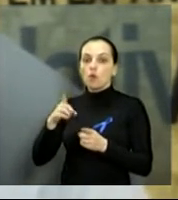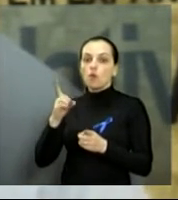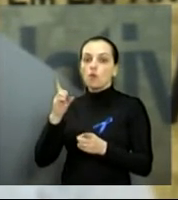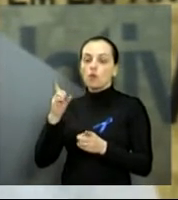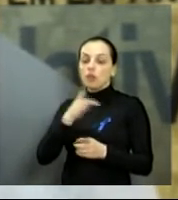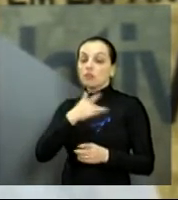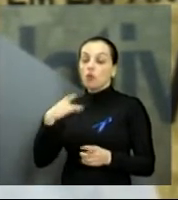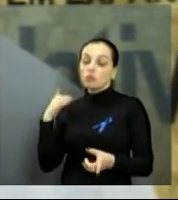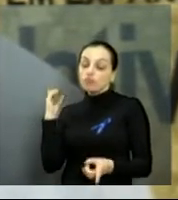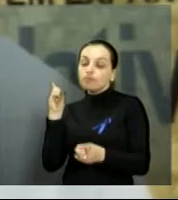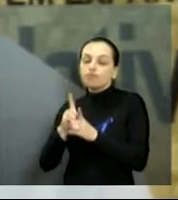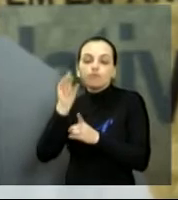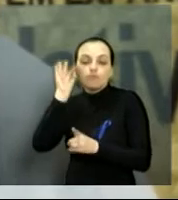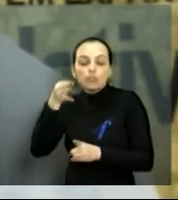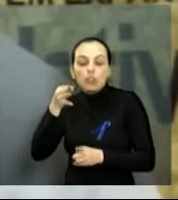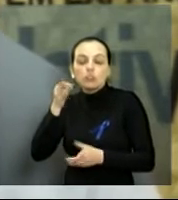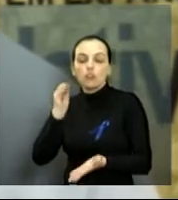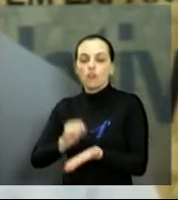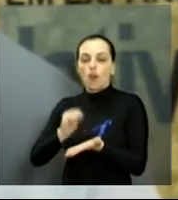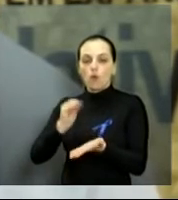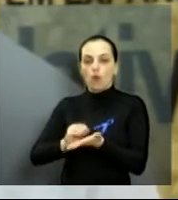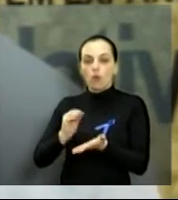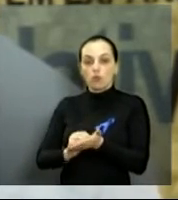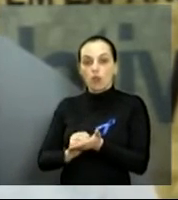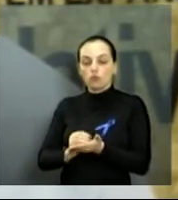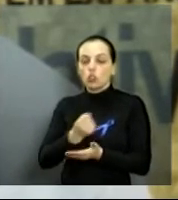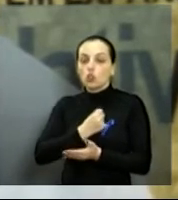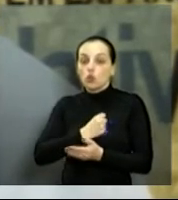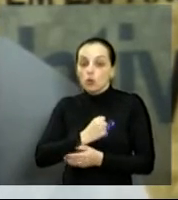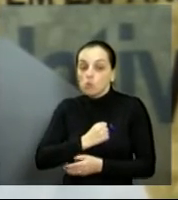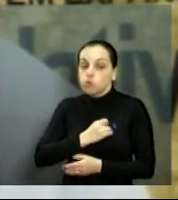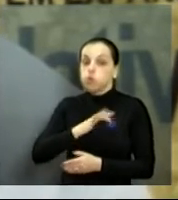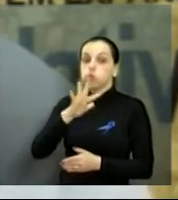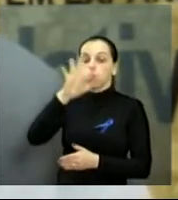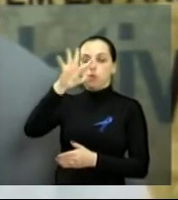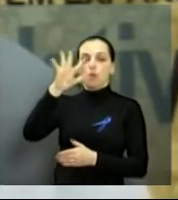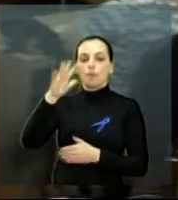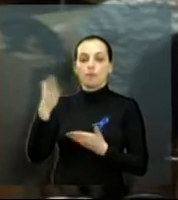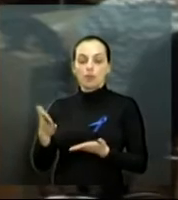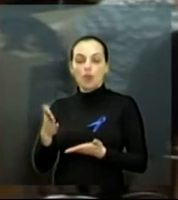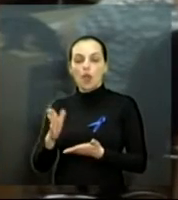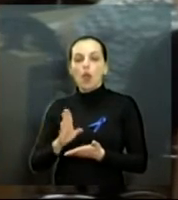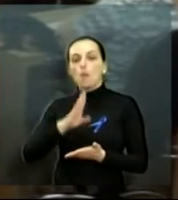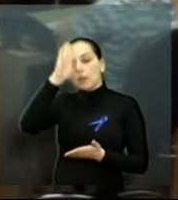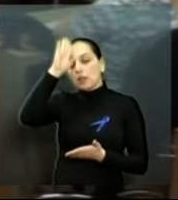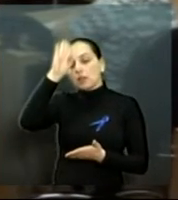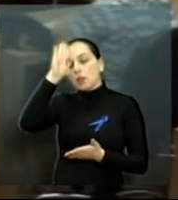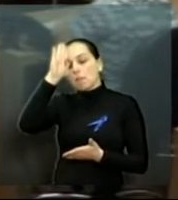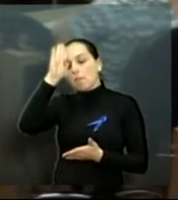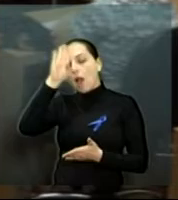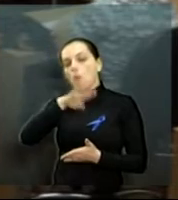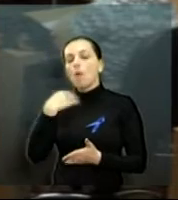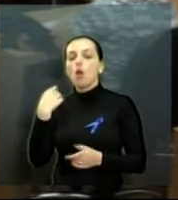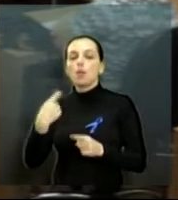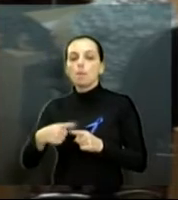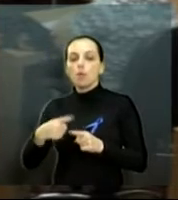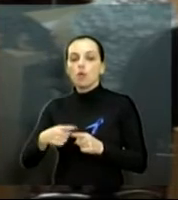primeiro socorro. Então, é número muito alto. Uma das principais causas de morte é a parada cardíaca.